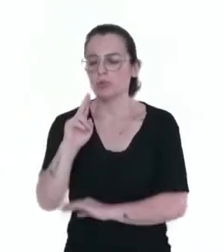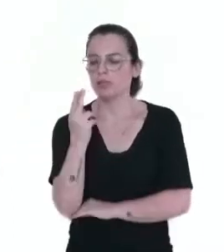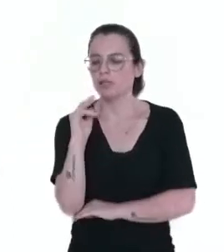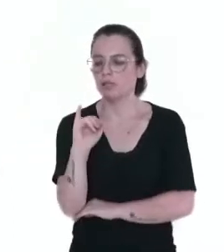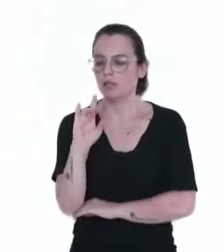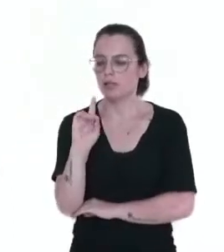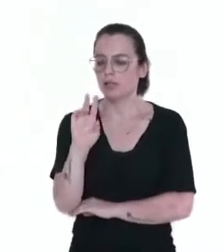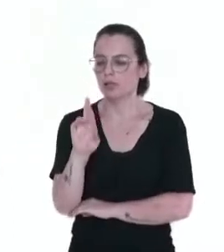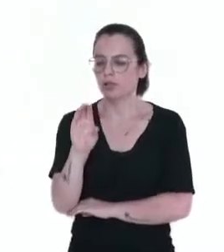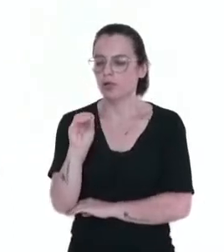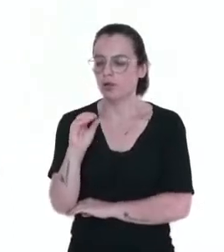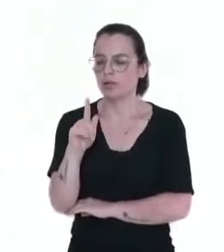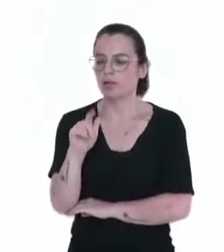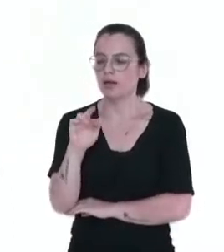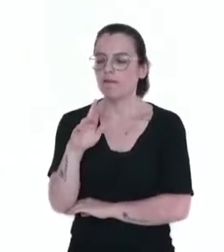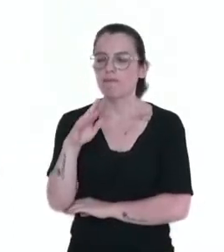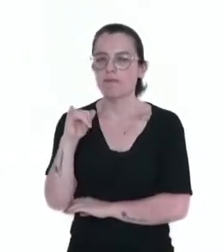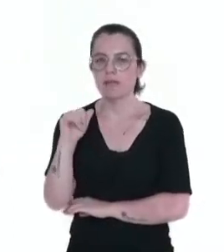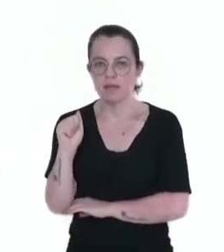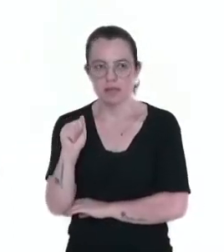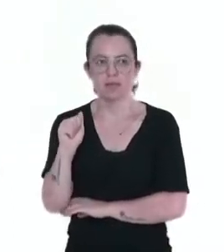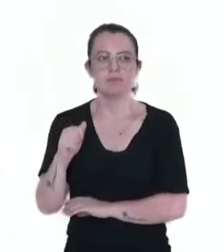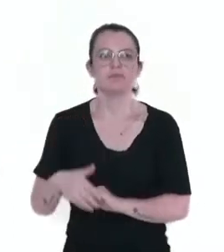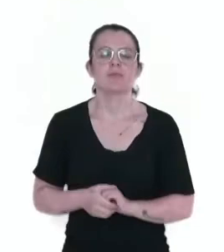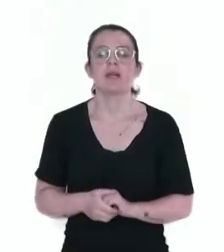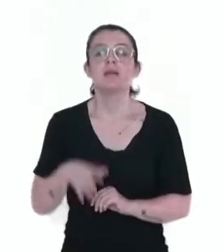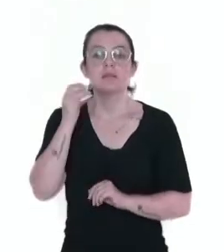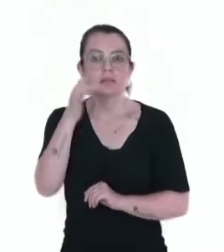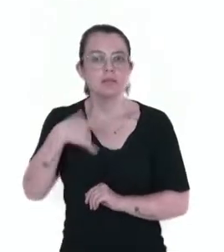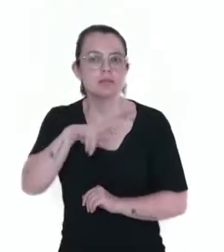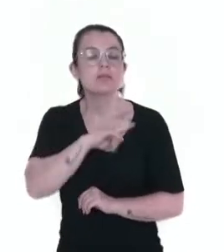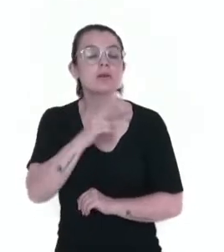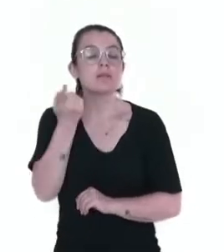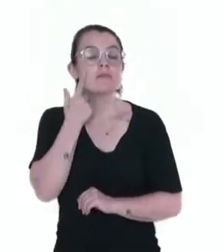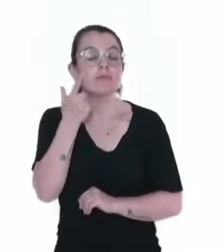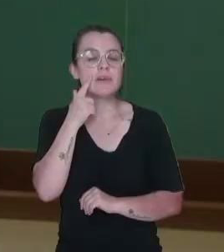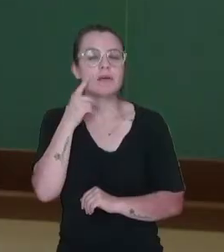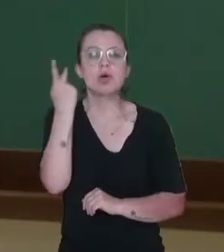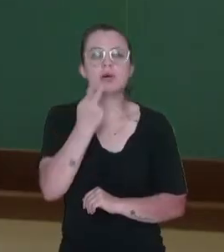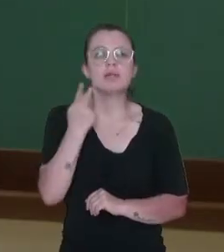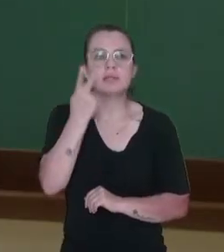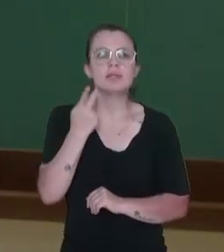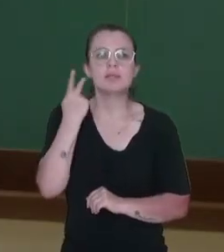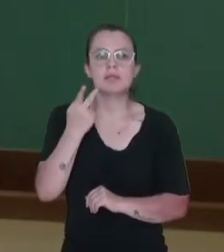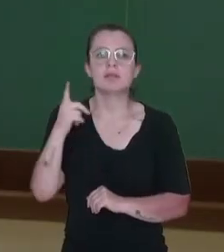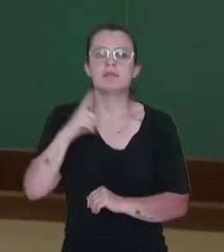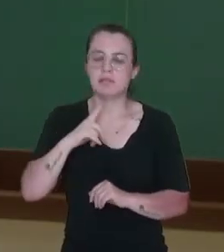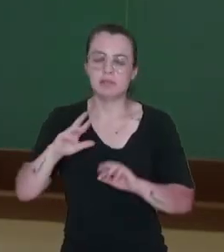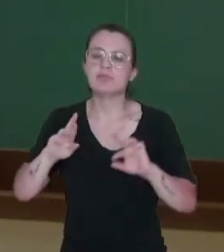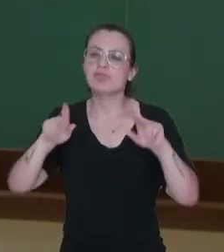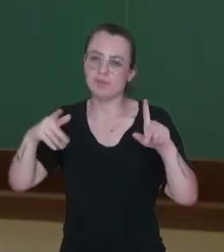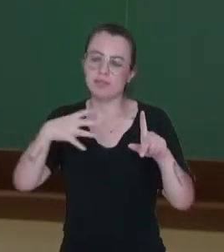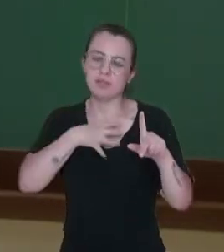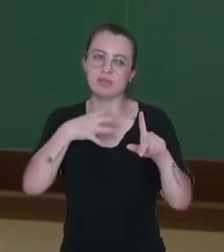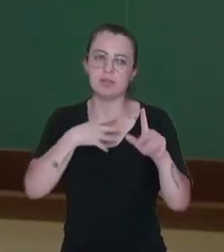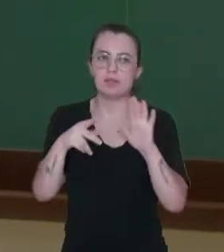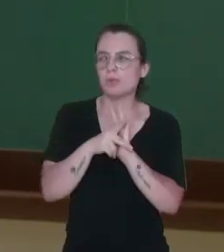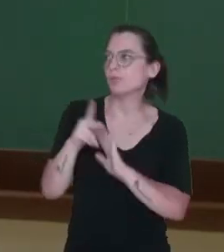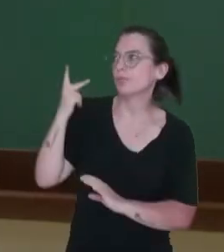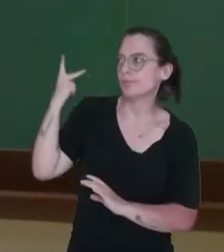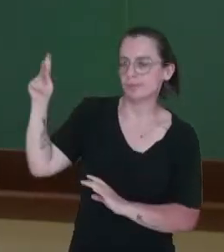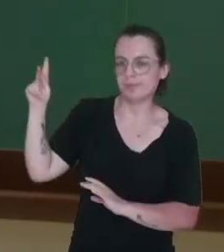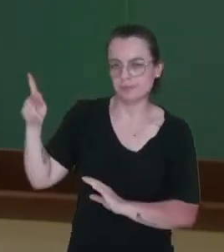claro, se a gente olhar o mapa da divisão política, que é aquela divisão em estados, ela vai estar diferente da